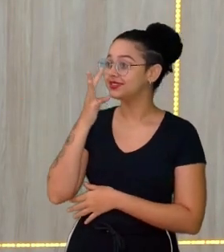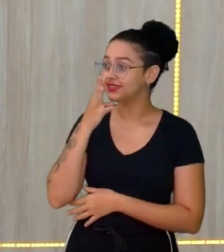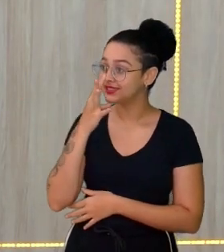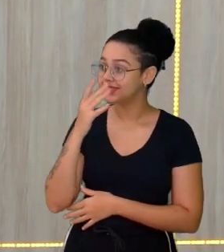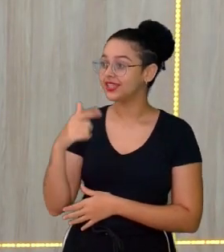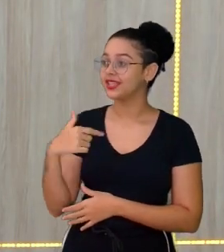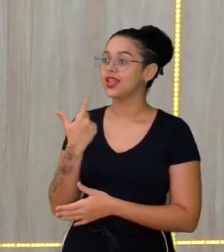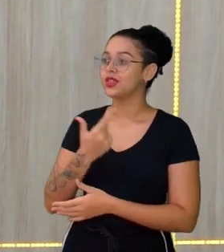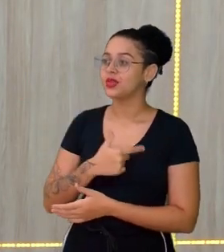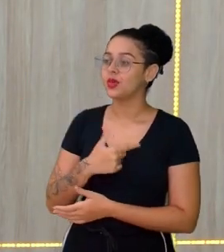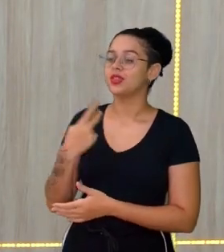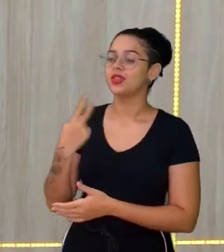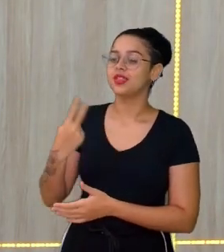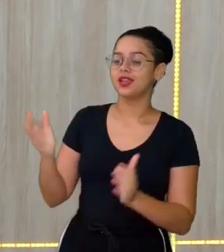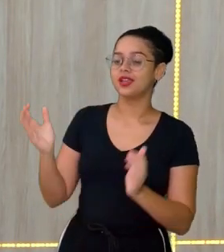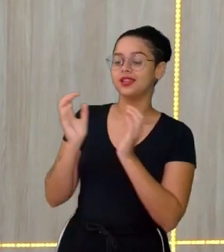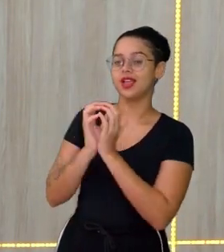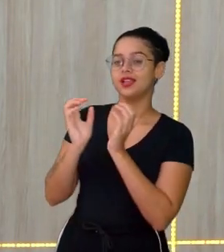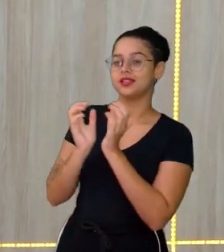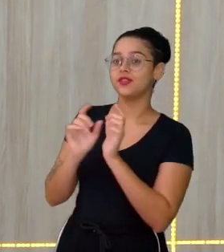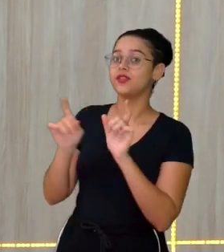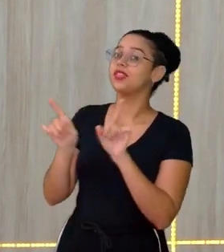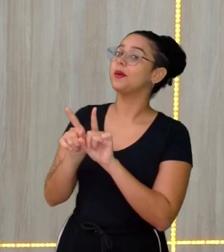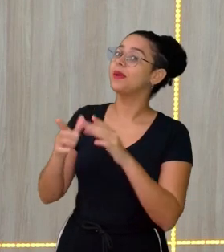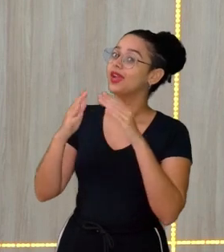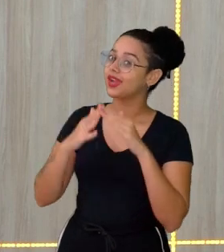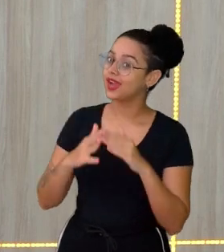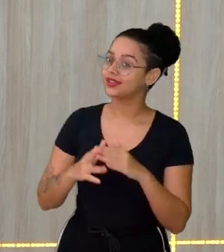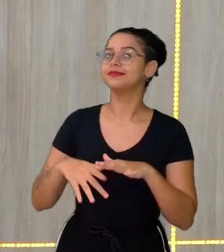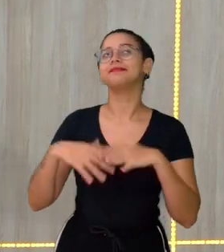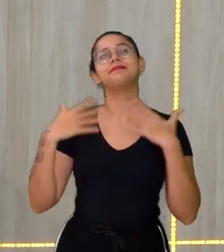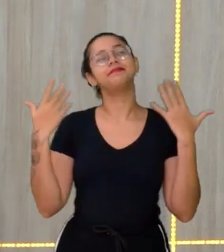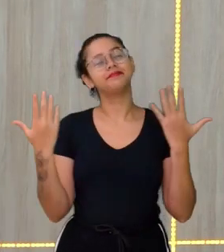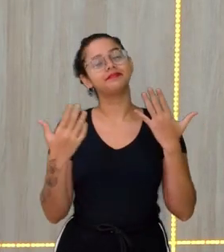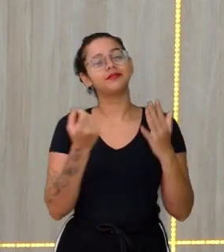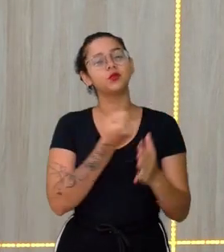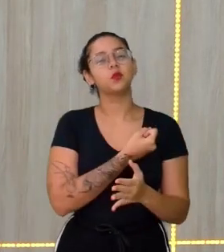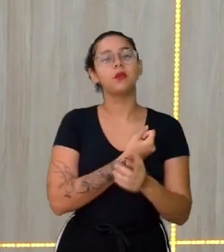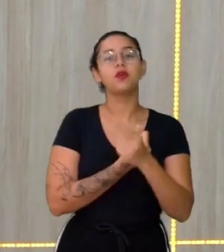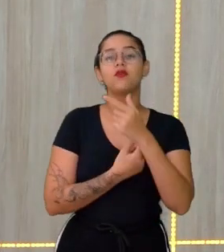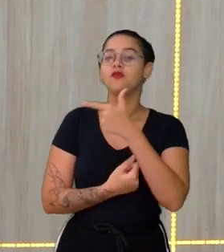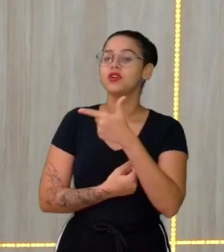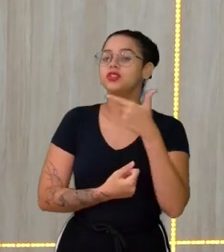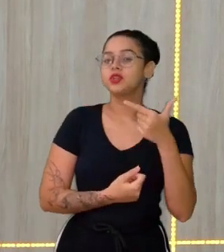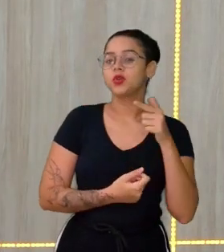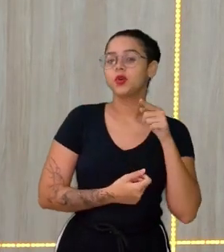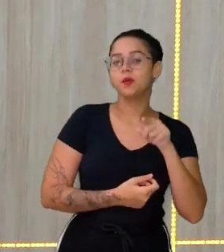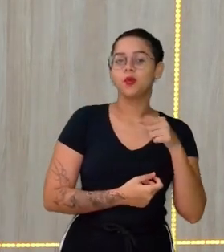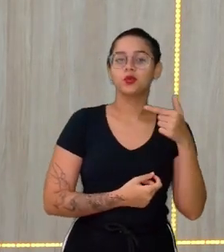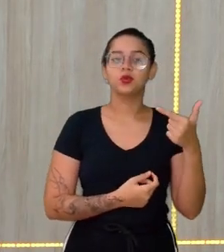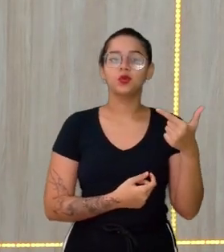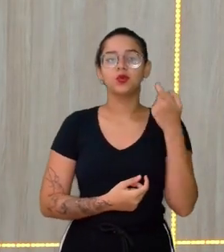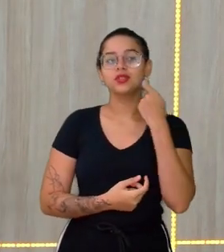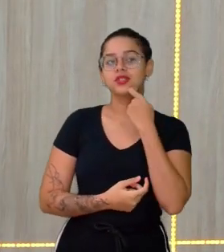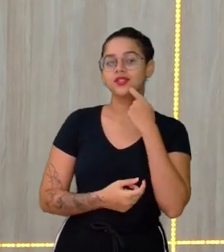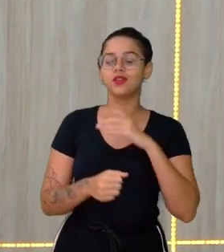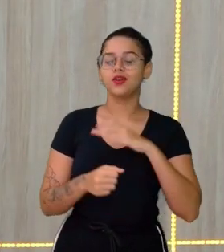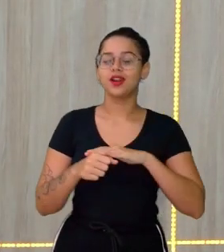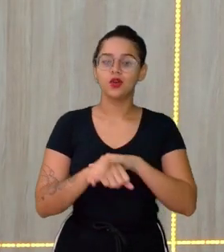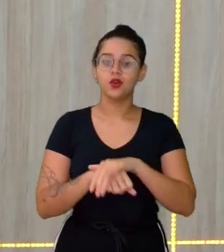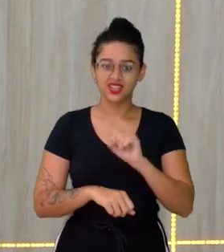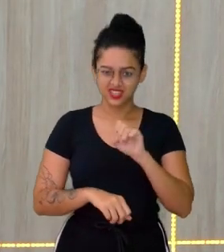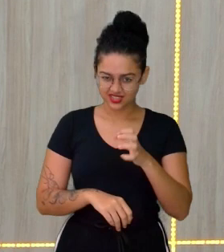nossa rede municipal? Também em casa? É, 22.2, toda sexta-feira à noite Se quiser assistir